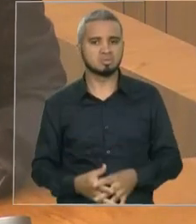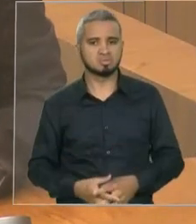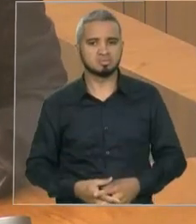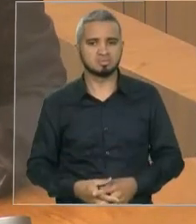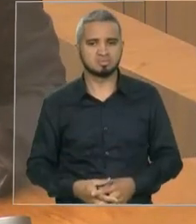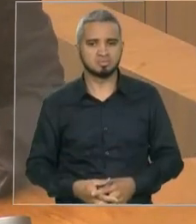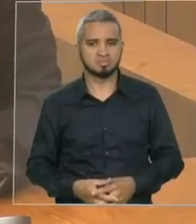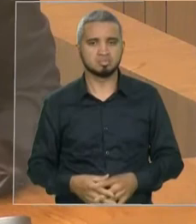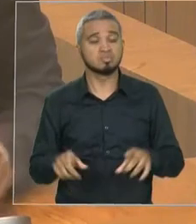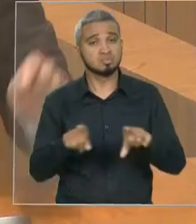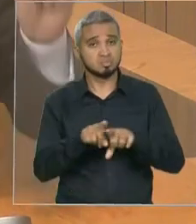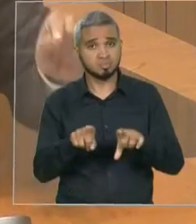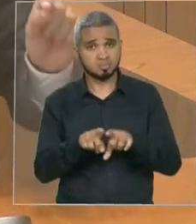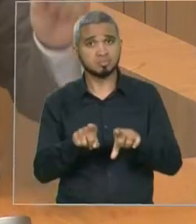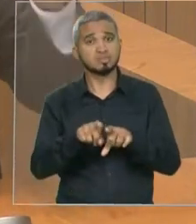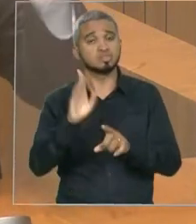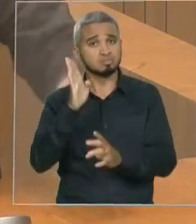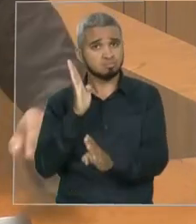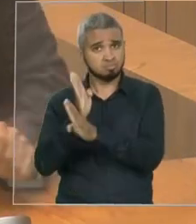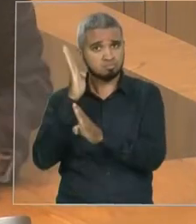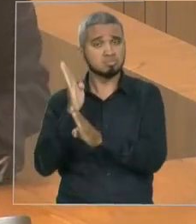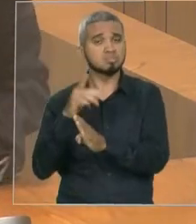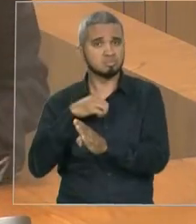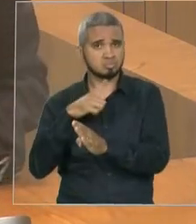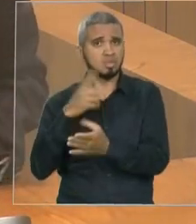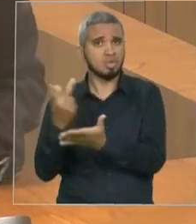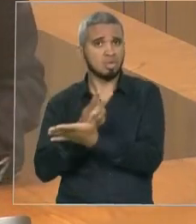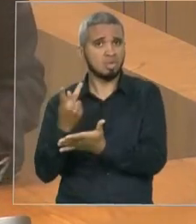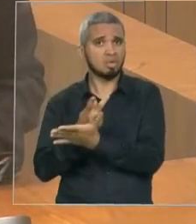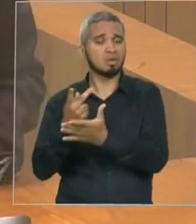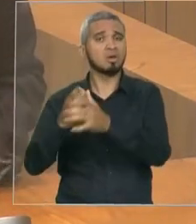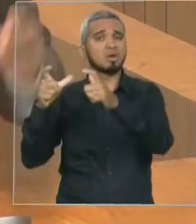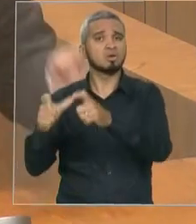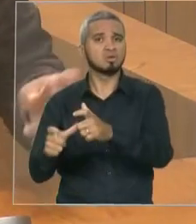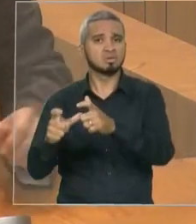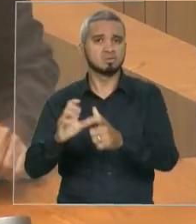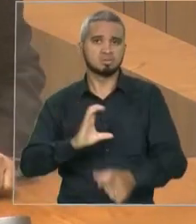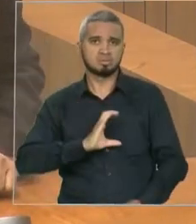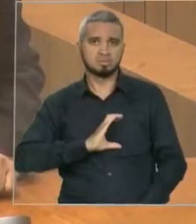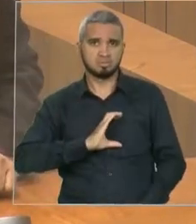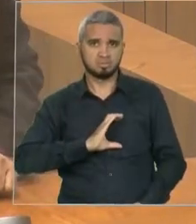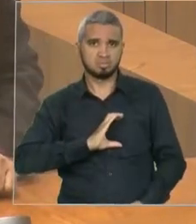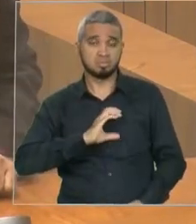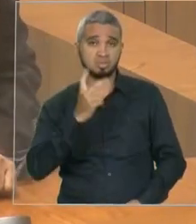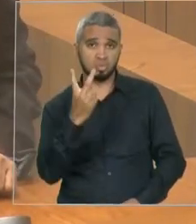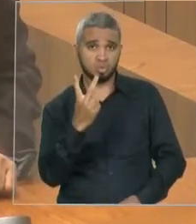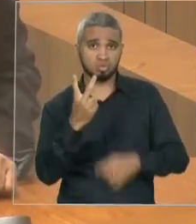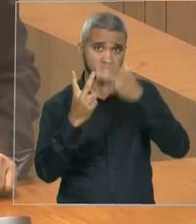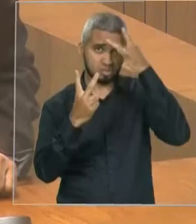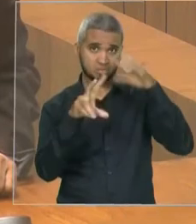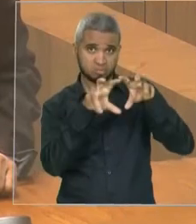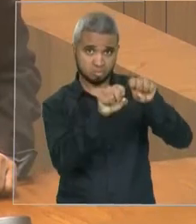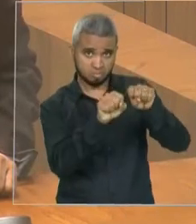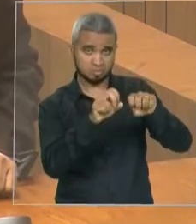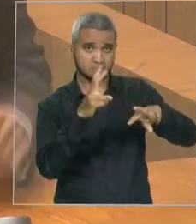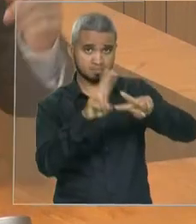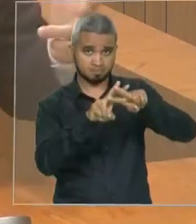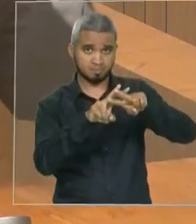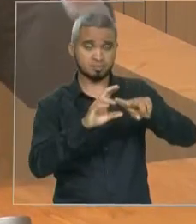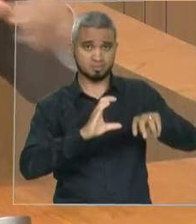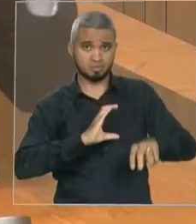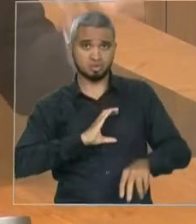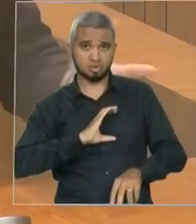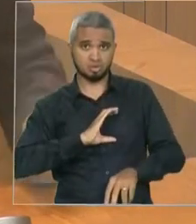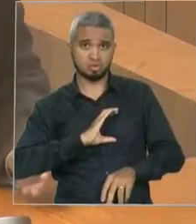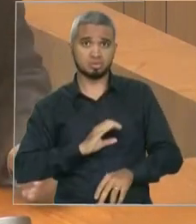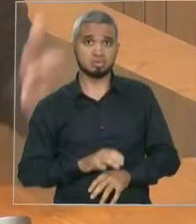Além disso, também foi identificado fraude no município de Caxias. Dois candidatos que foram detidos e que foram presos. E quem